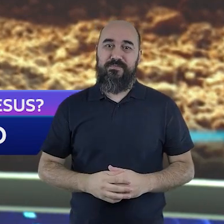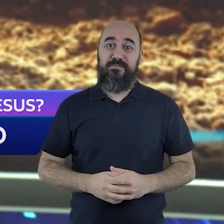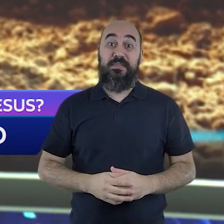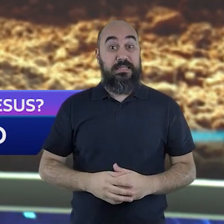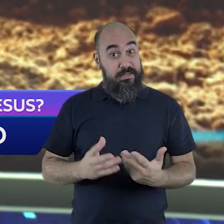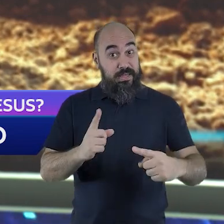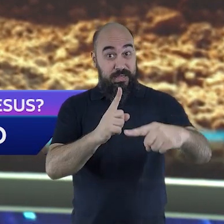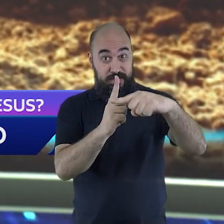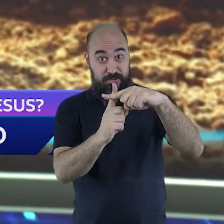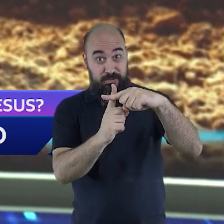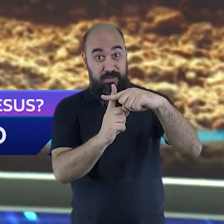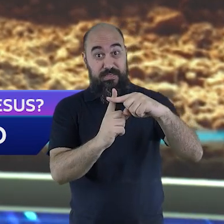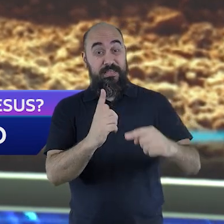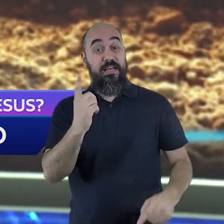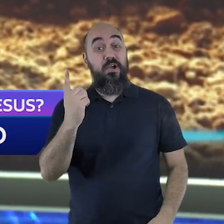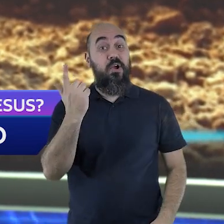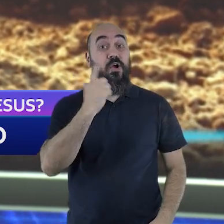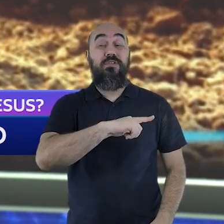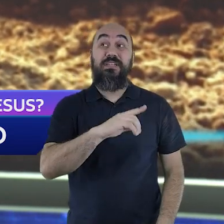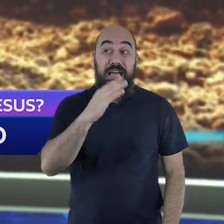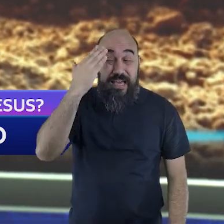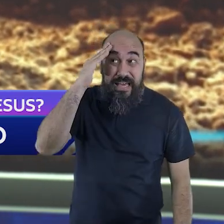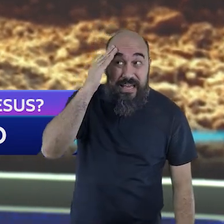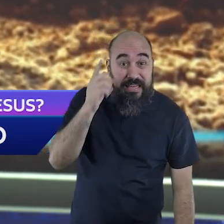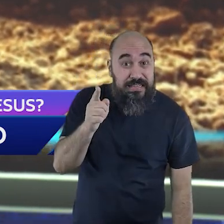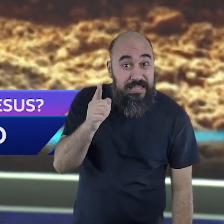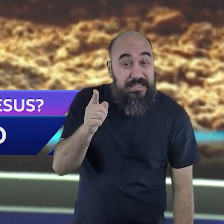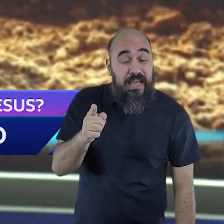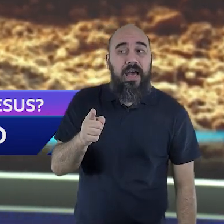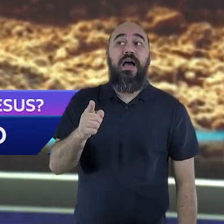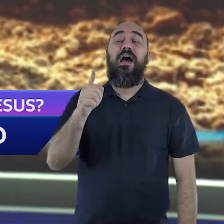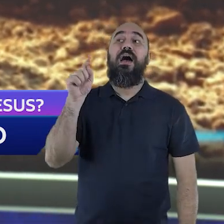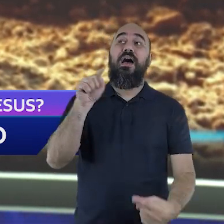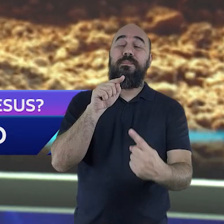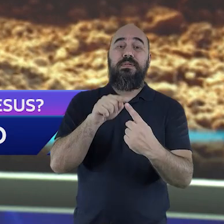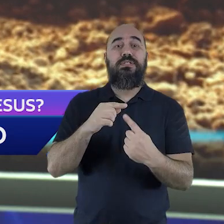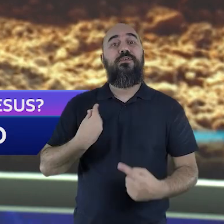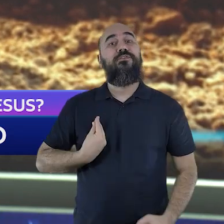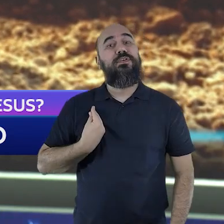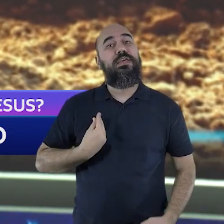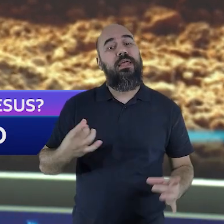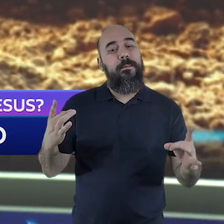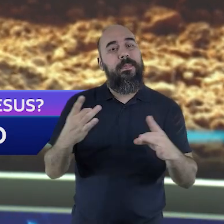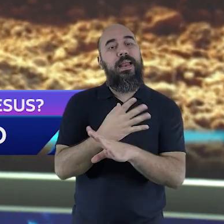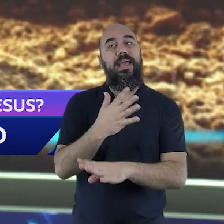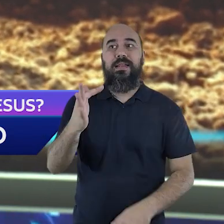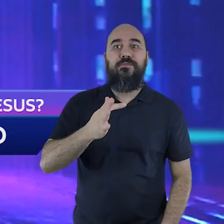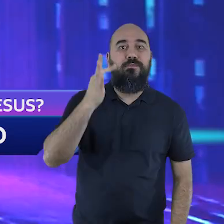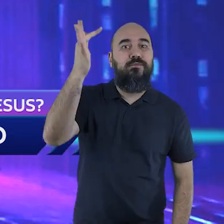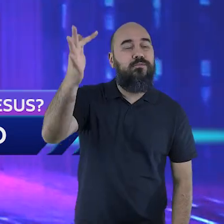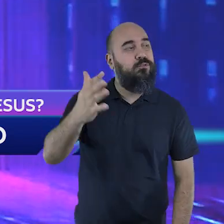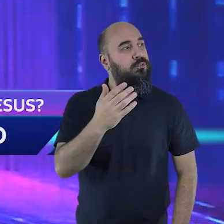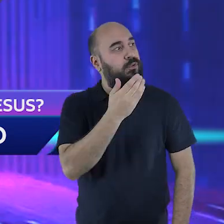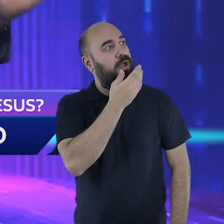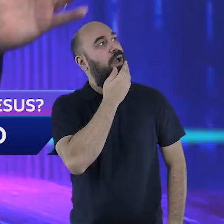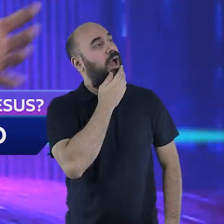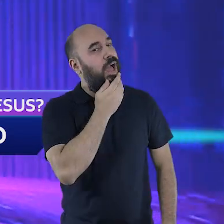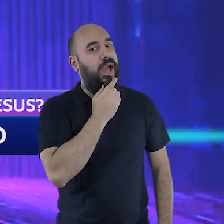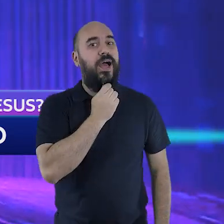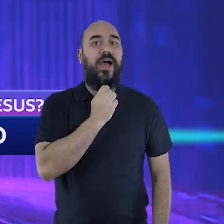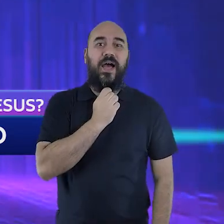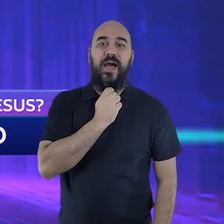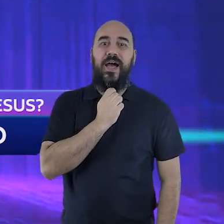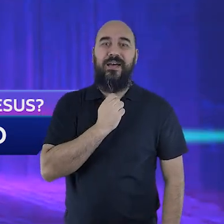criada. A cruz possibilita a vida plena que Deus tem para cada um. Um dos textos mais